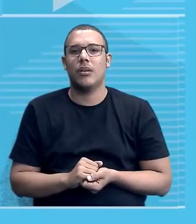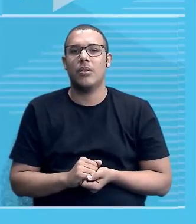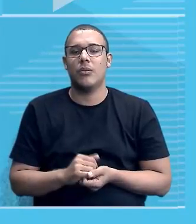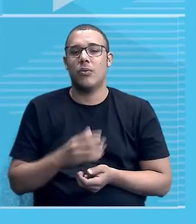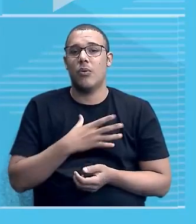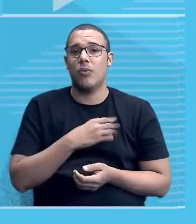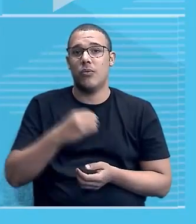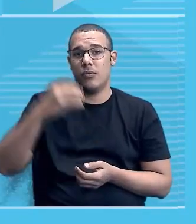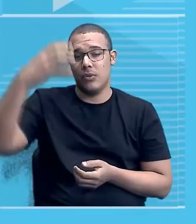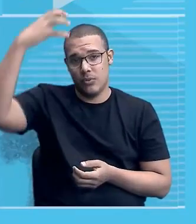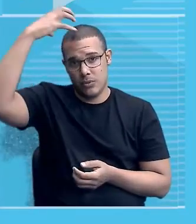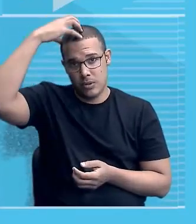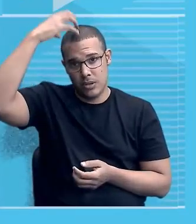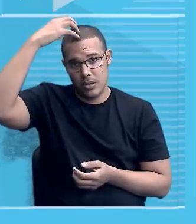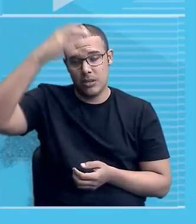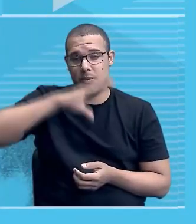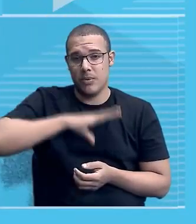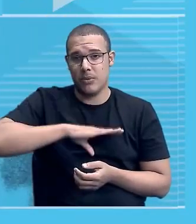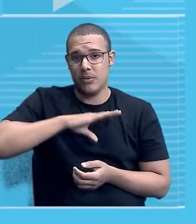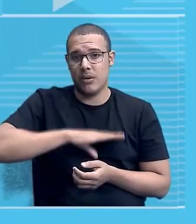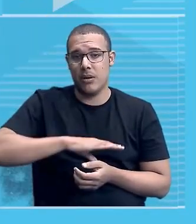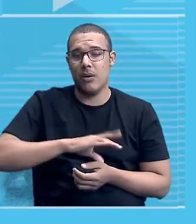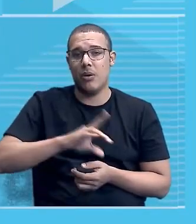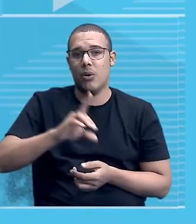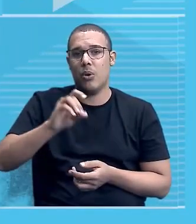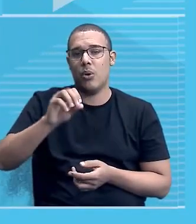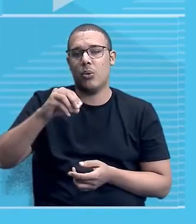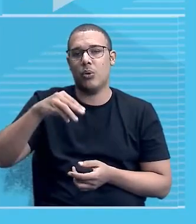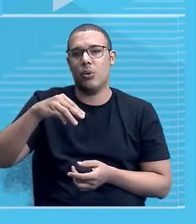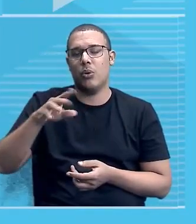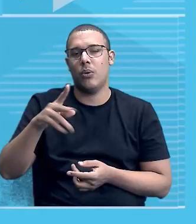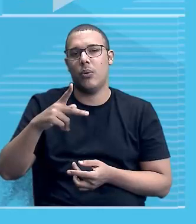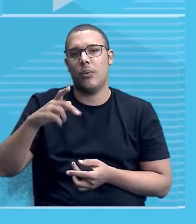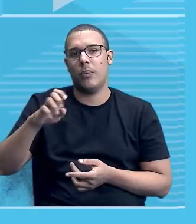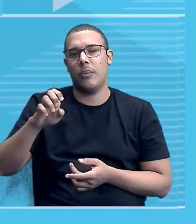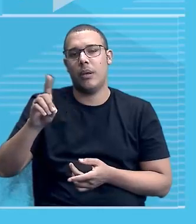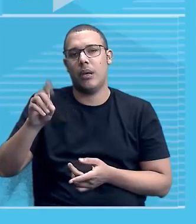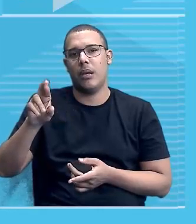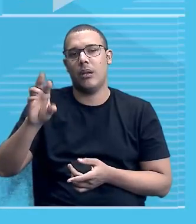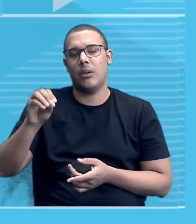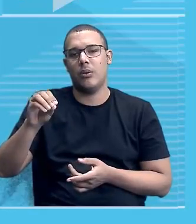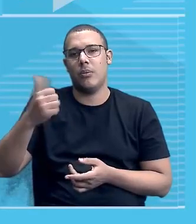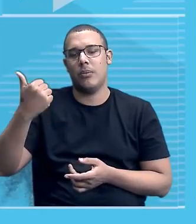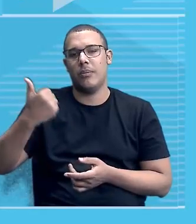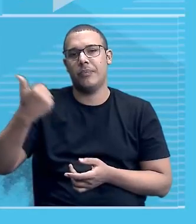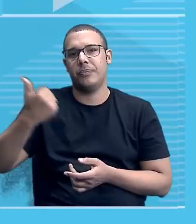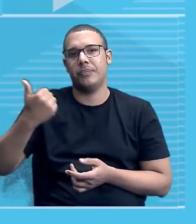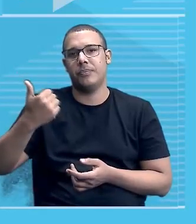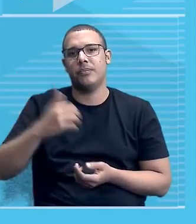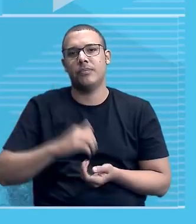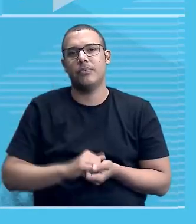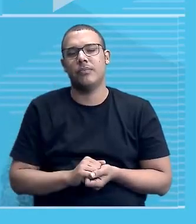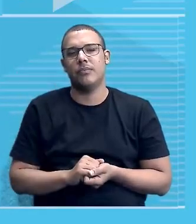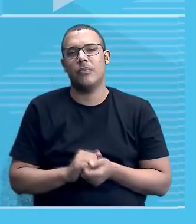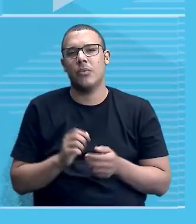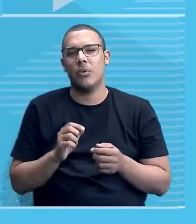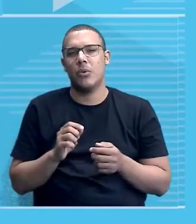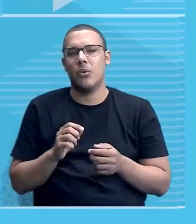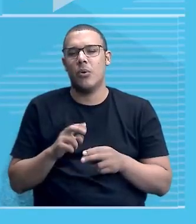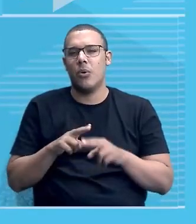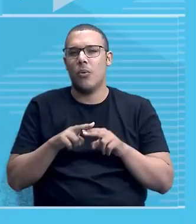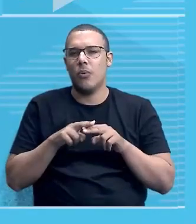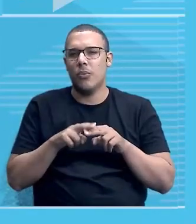Portugal, Dom Pedro I, né, que proclama a independência, muito mais movido por interesses pessoais,